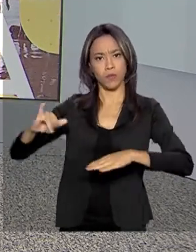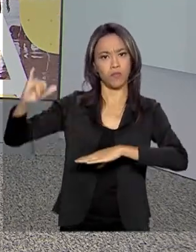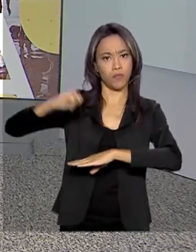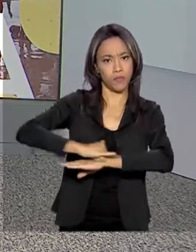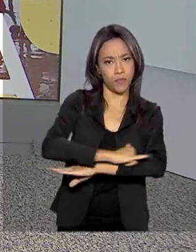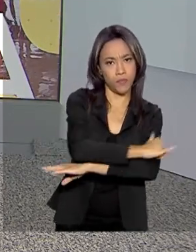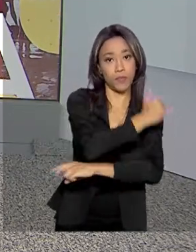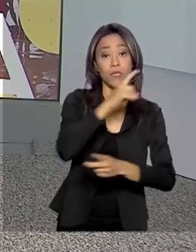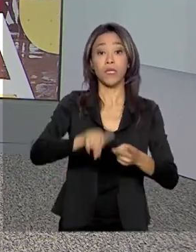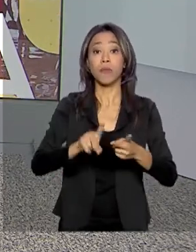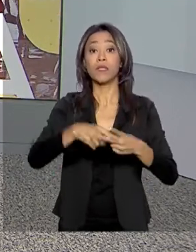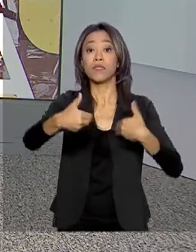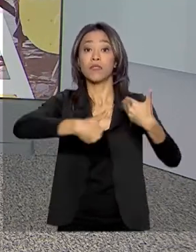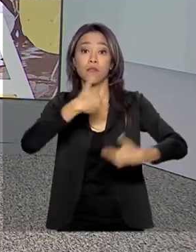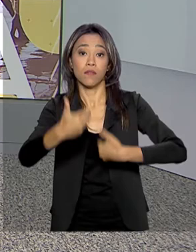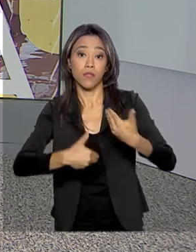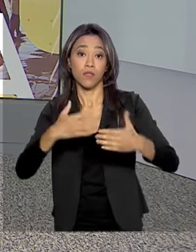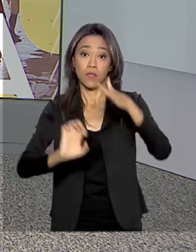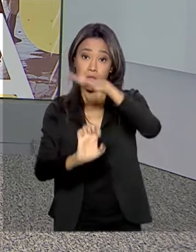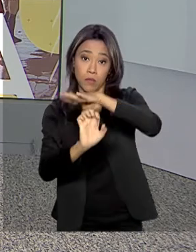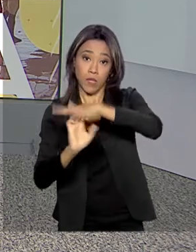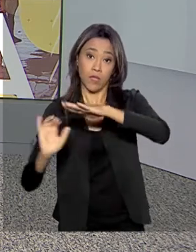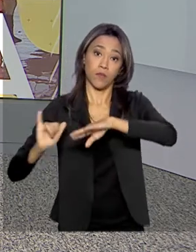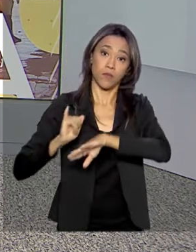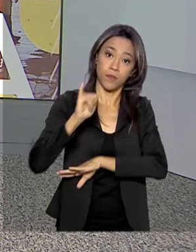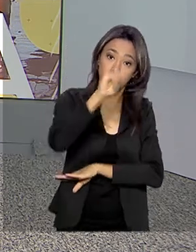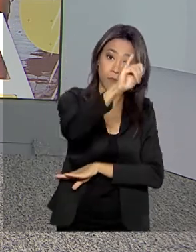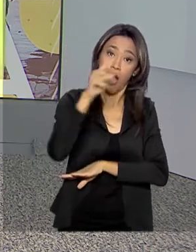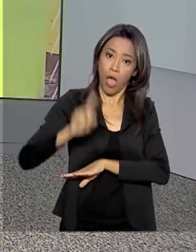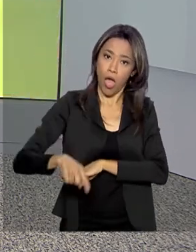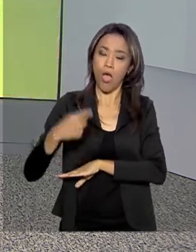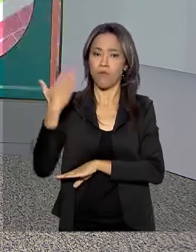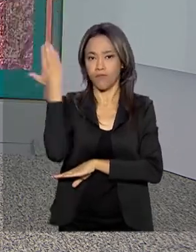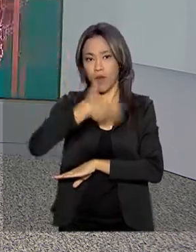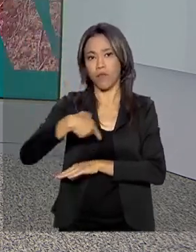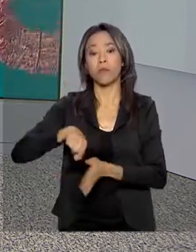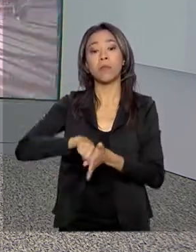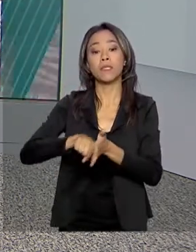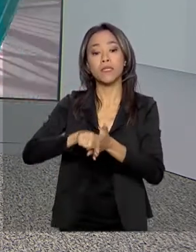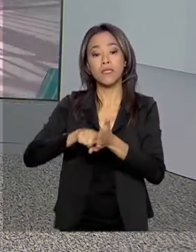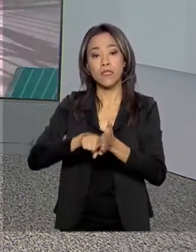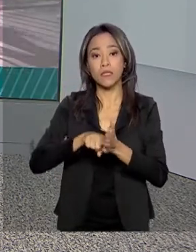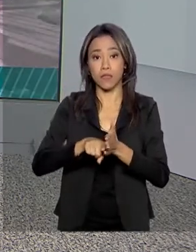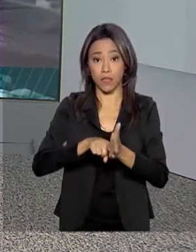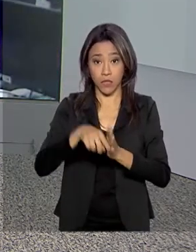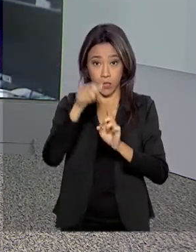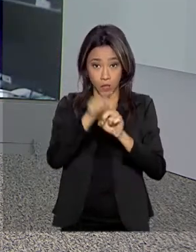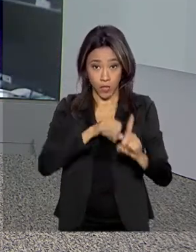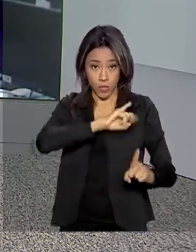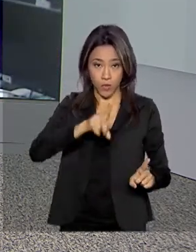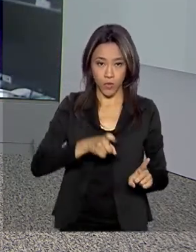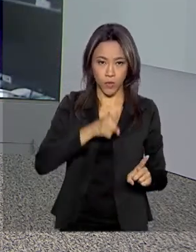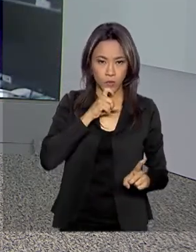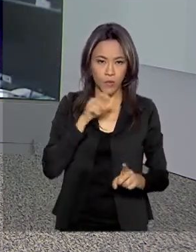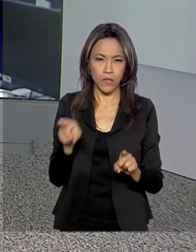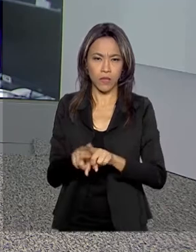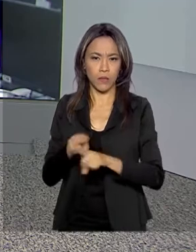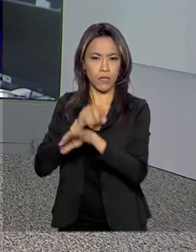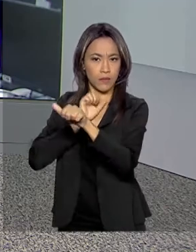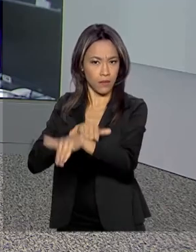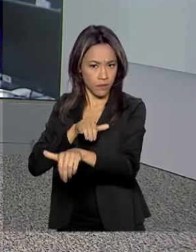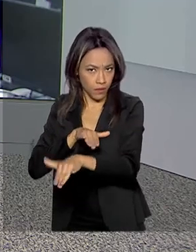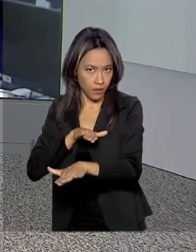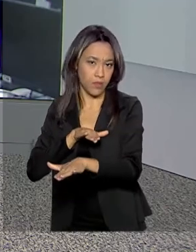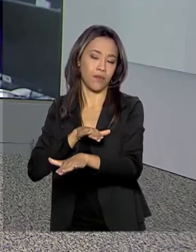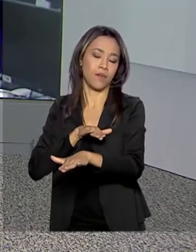companhias aéreas. Foi o que apontou uma pesquisa realizada entre julho e setembro deste ano. Ao vivo de São Paulo, a gente vai